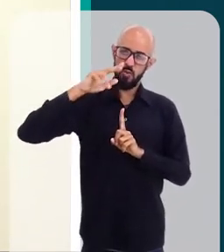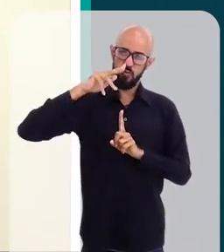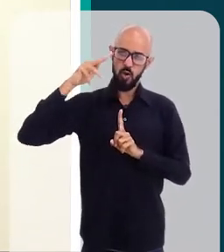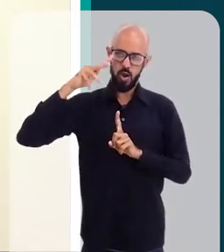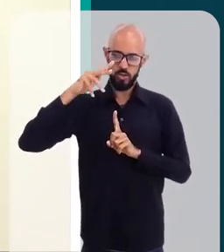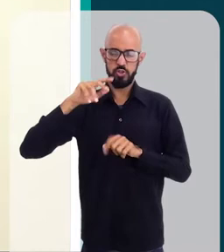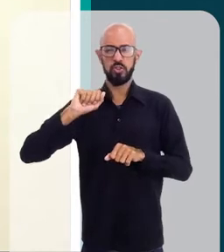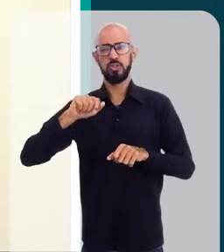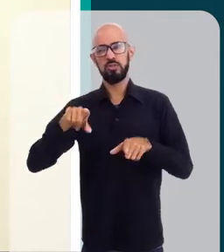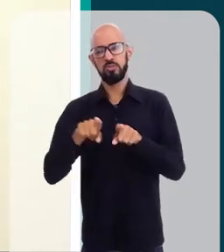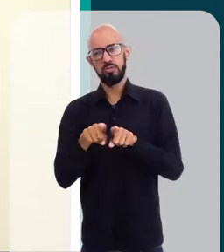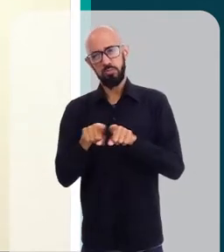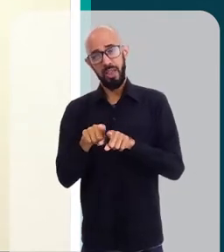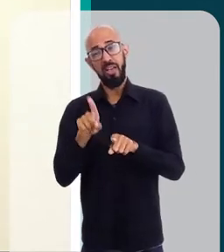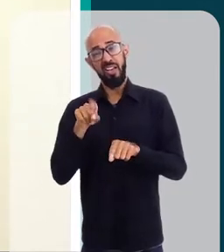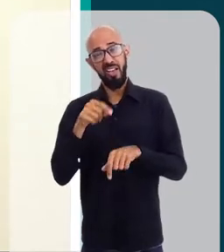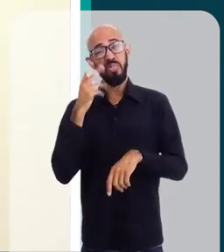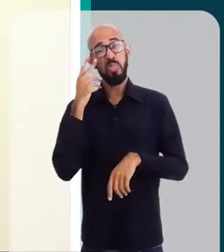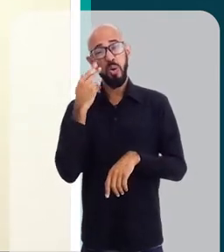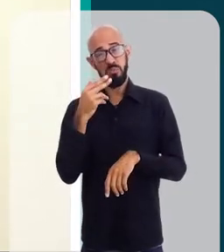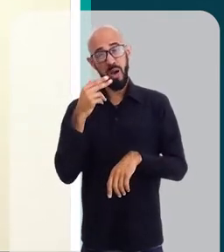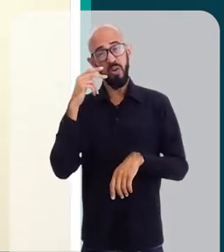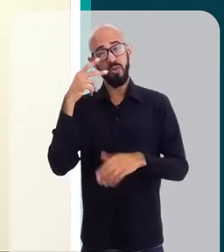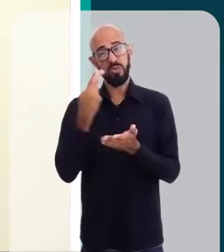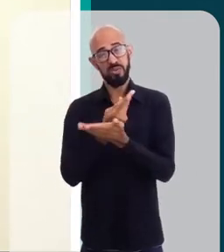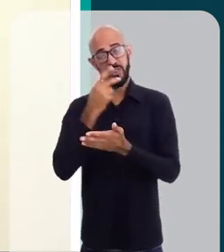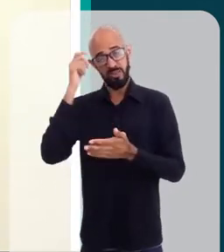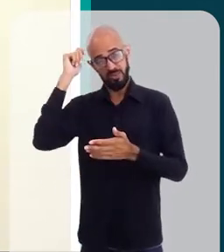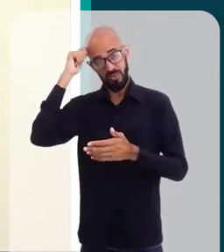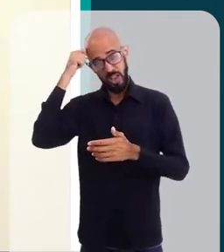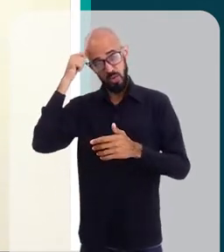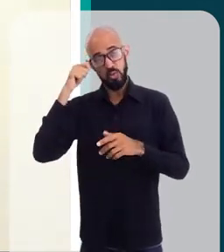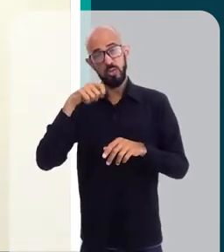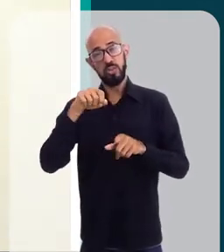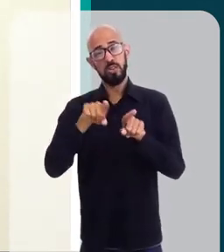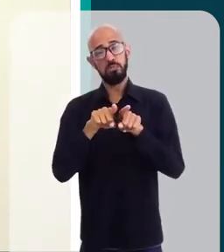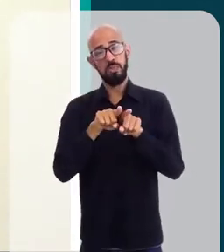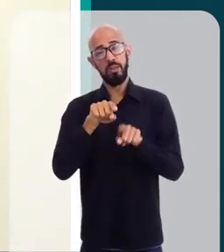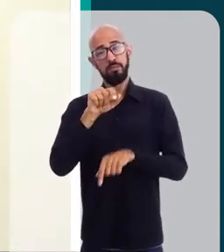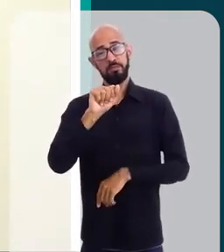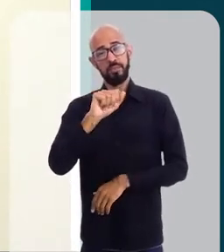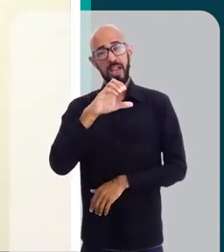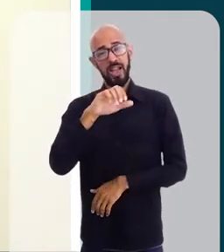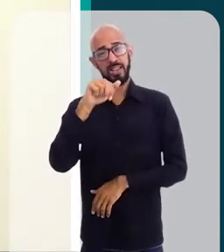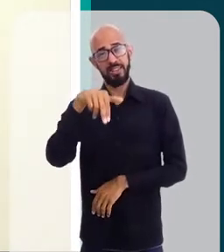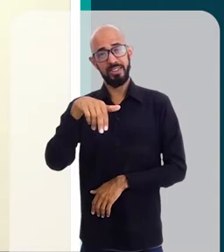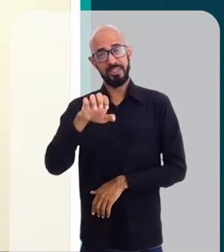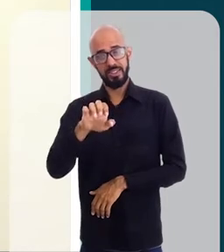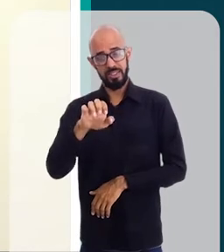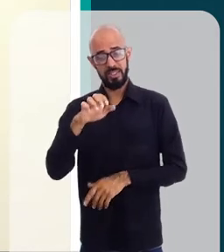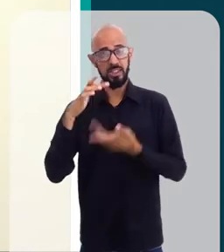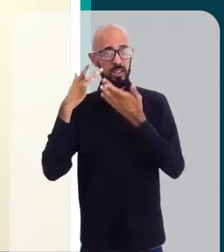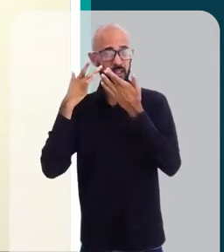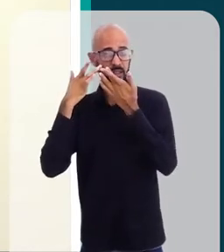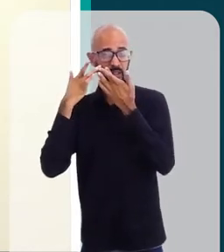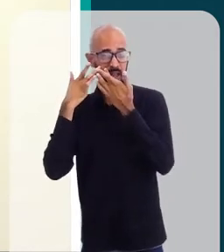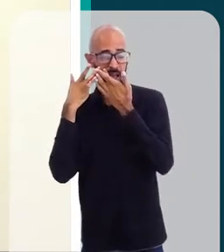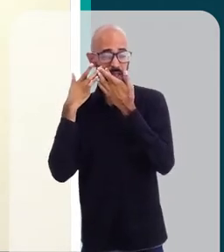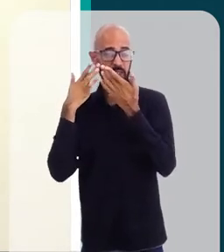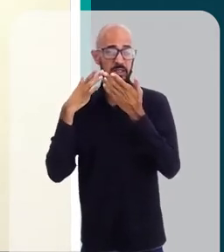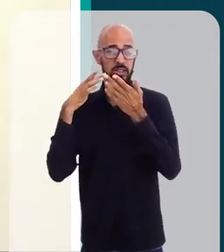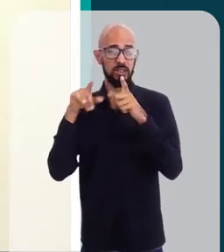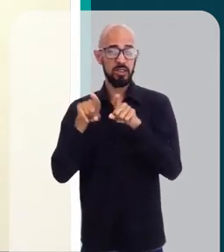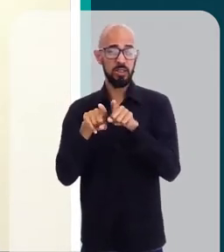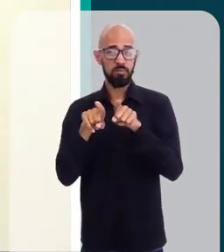doença muito comum na pele negra. A acne é uma doença muito comum da pele negra também.